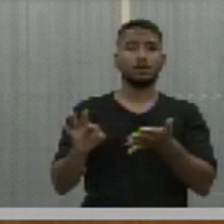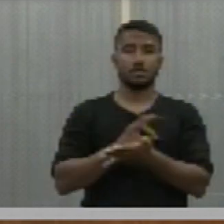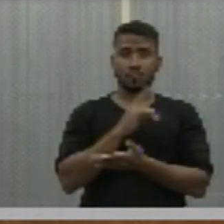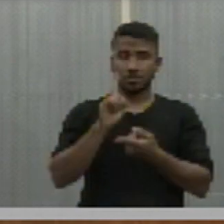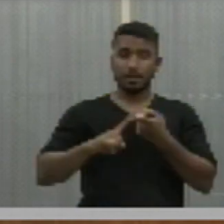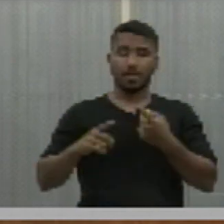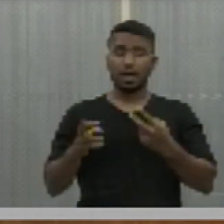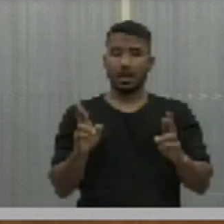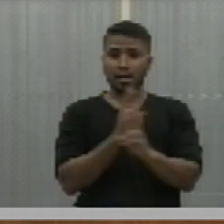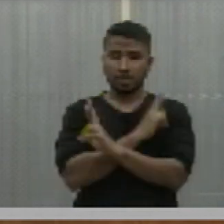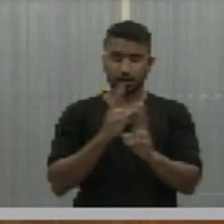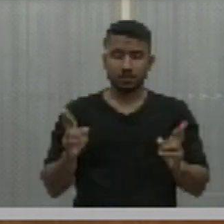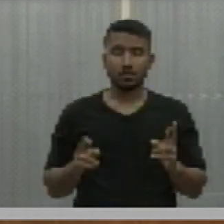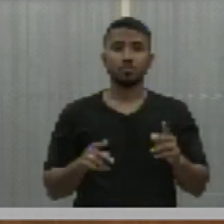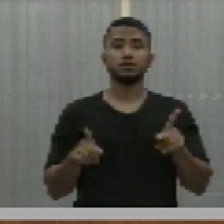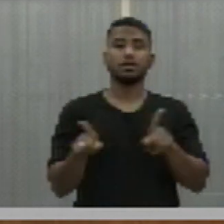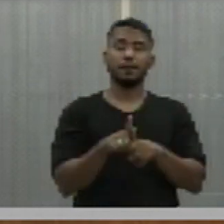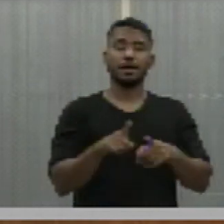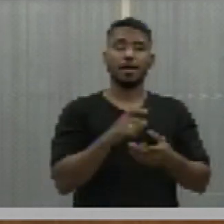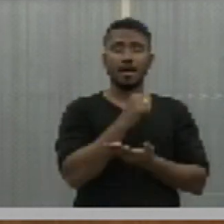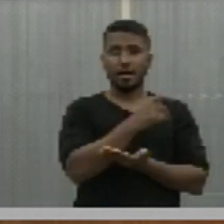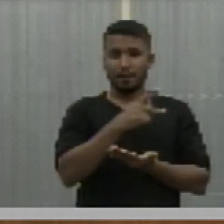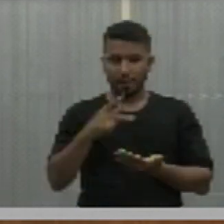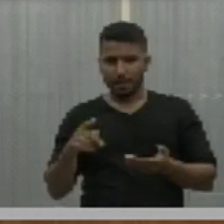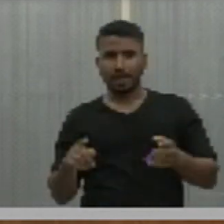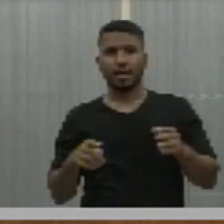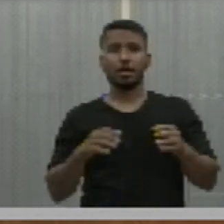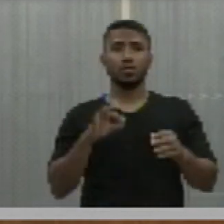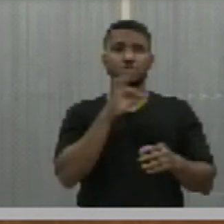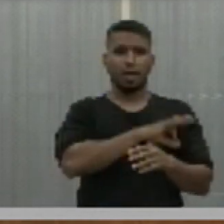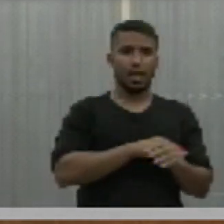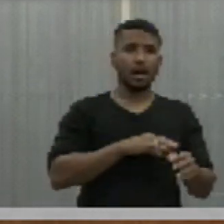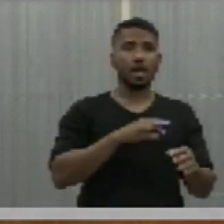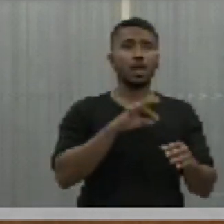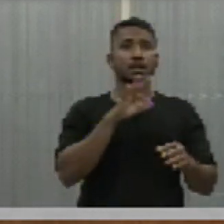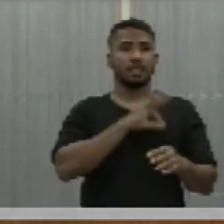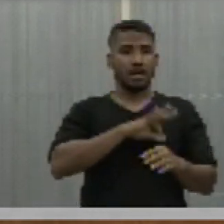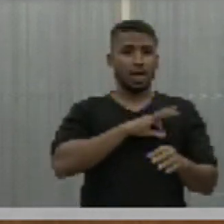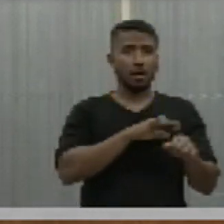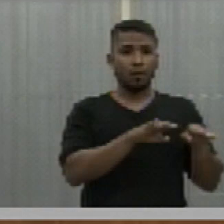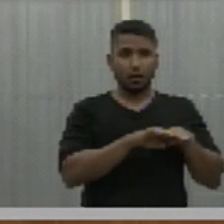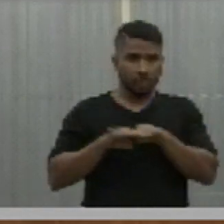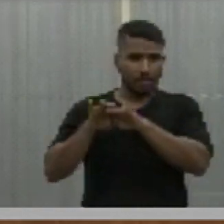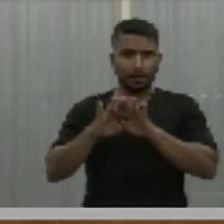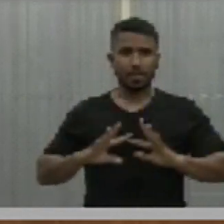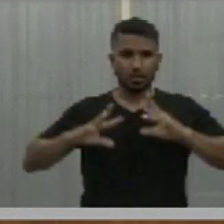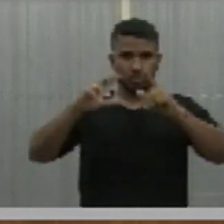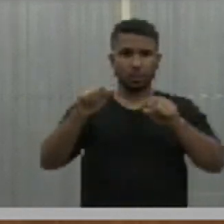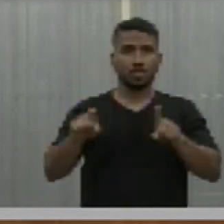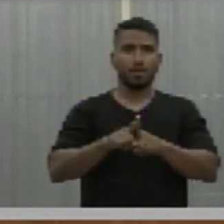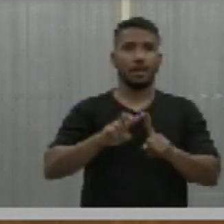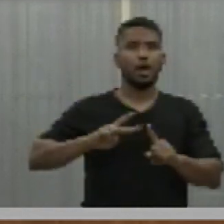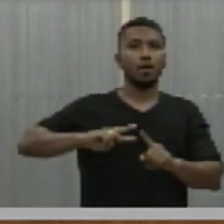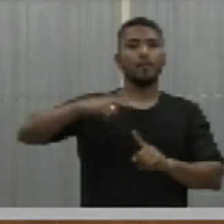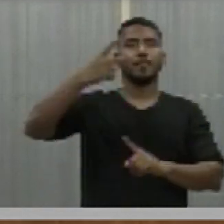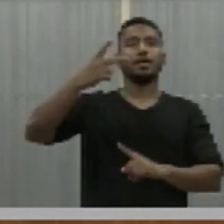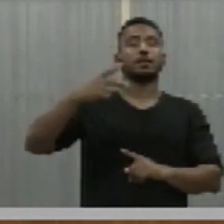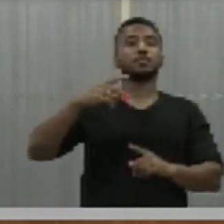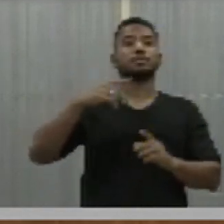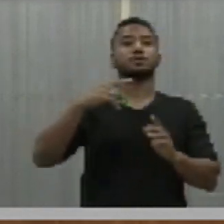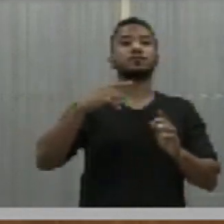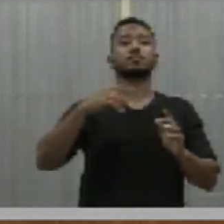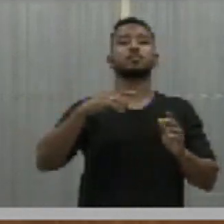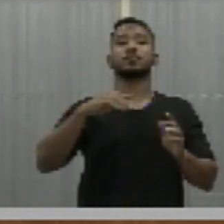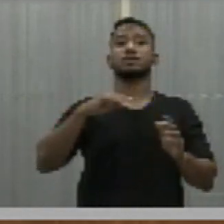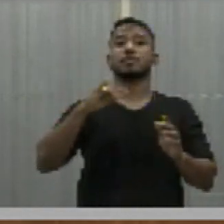das relações de trabalho por meio de aplicativos, a criação do plano de igualdade salarial entre gêneros, o aumento da faixa de isenção do